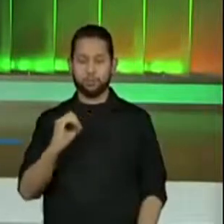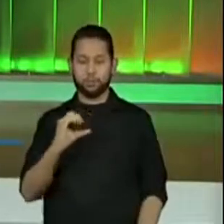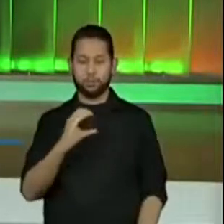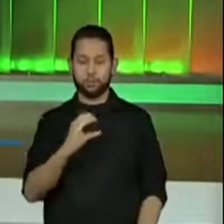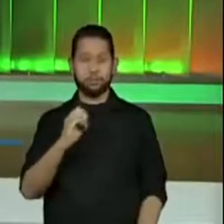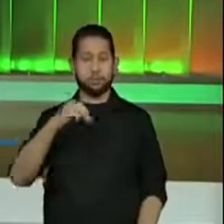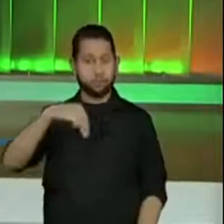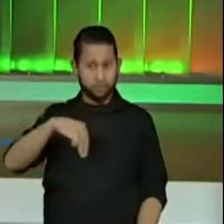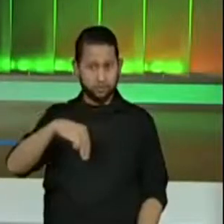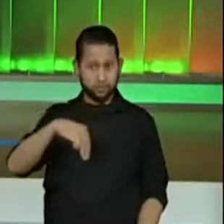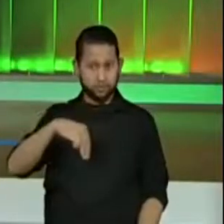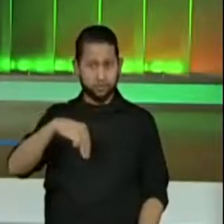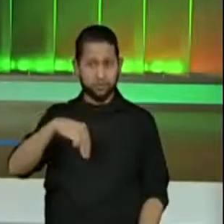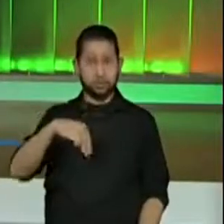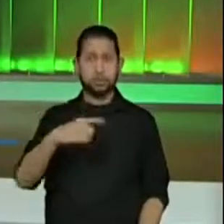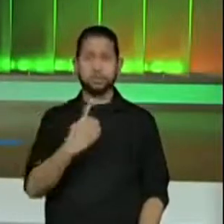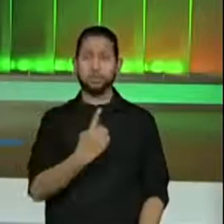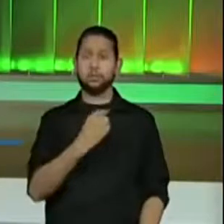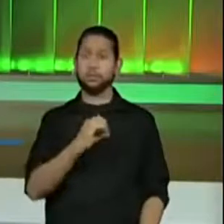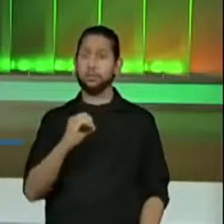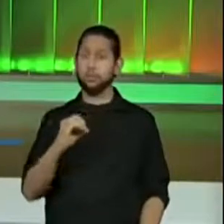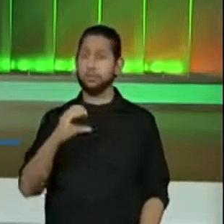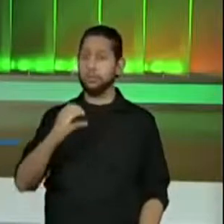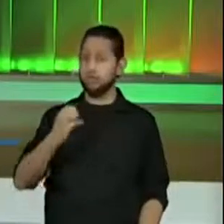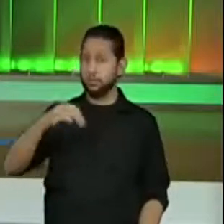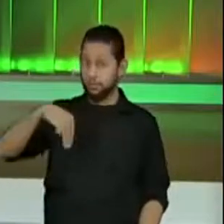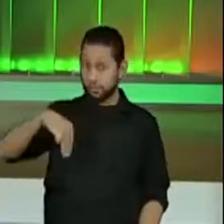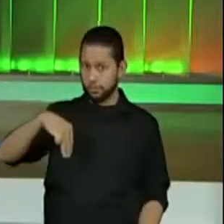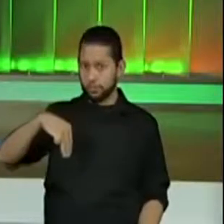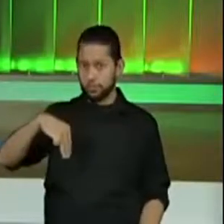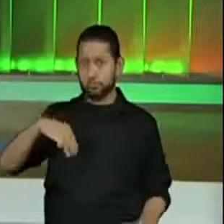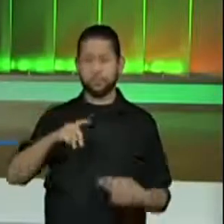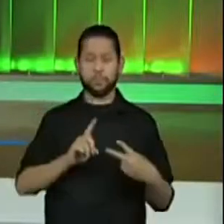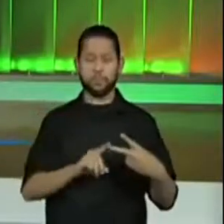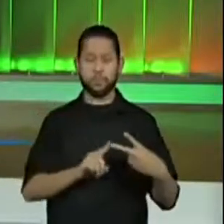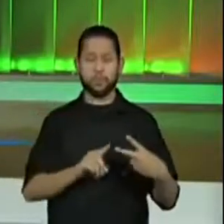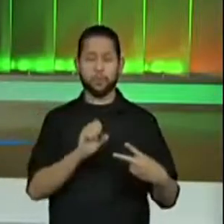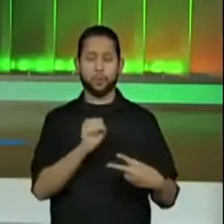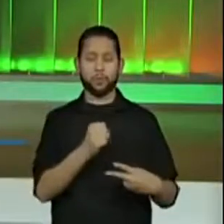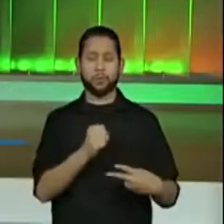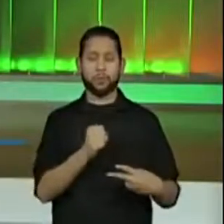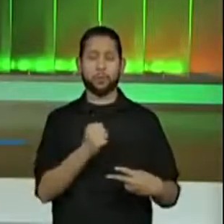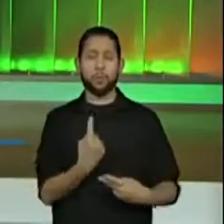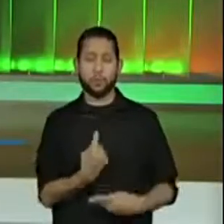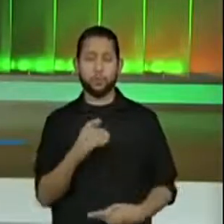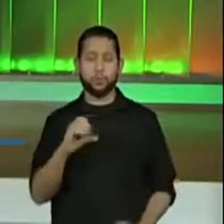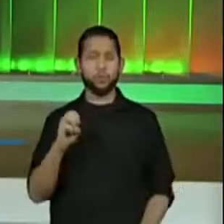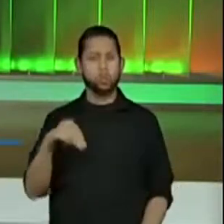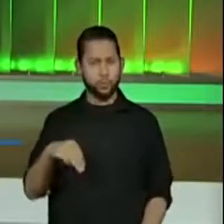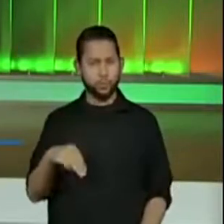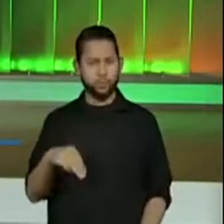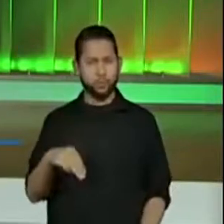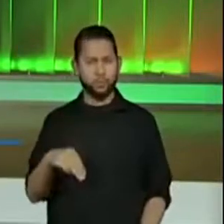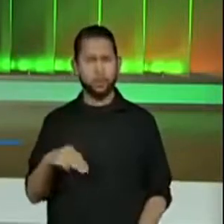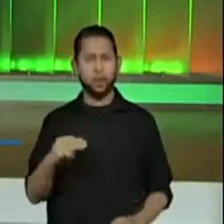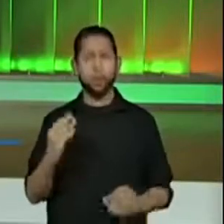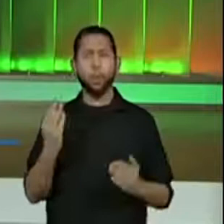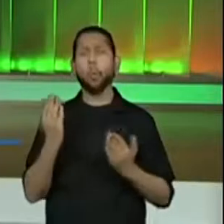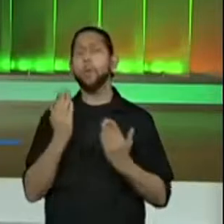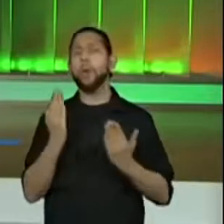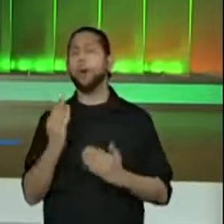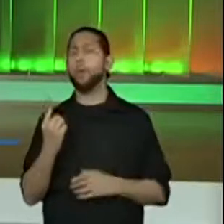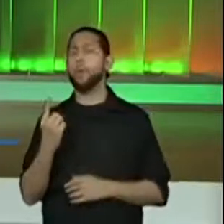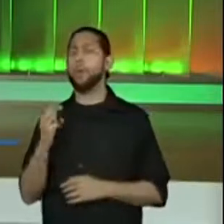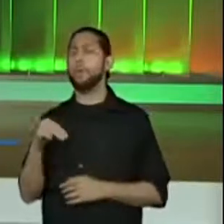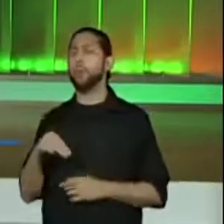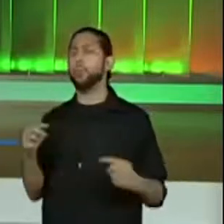e 81 centímetros com um metro. Antes que eu mostre a fita para vocês,